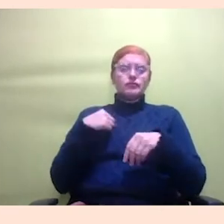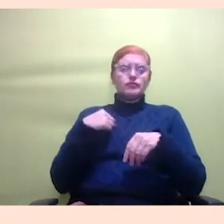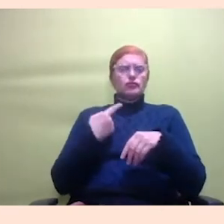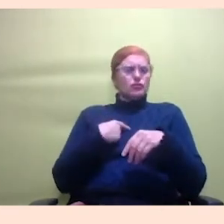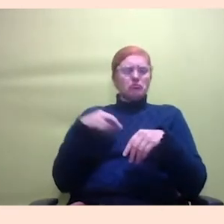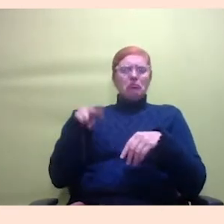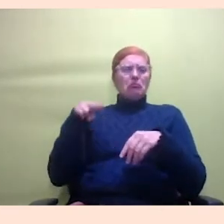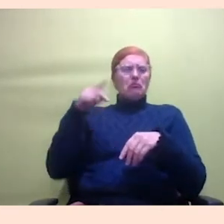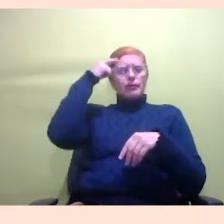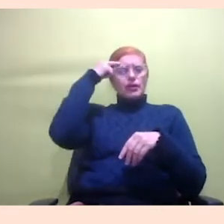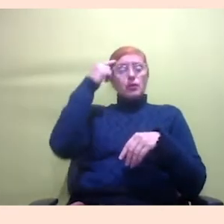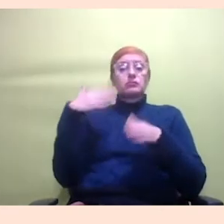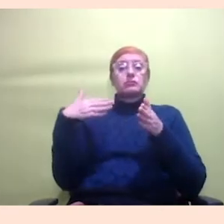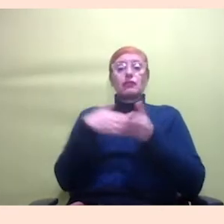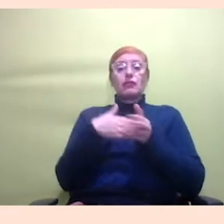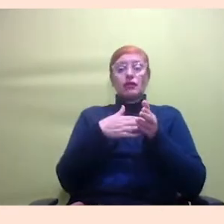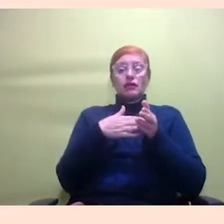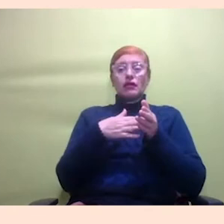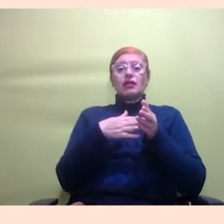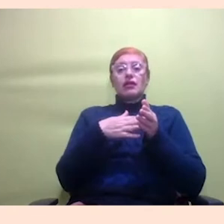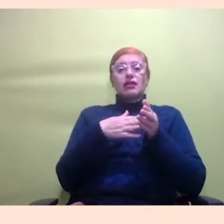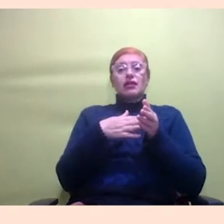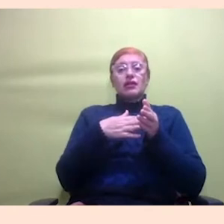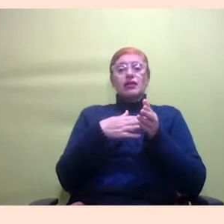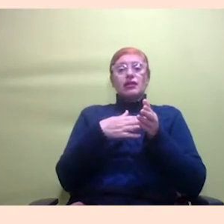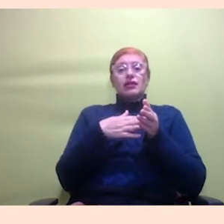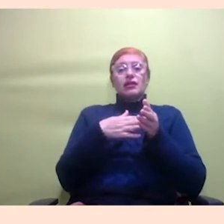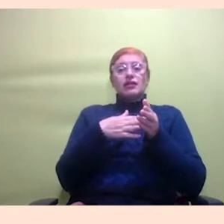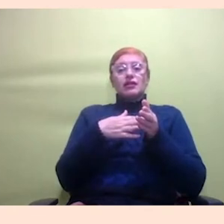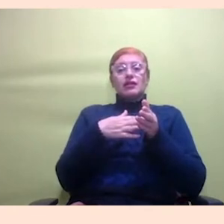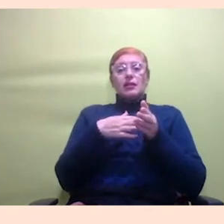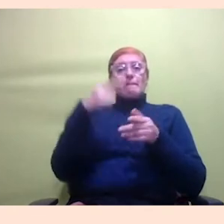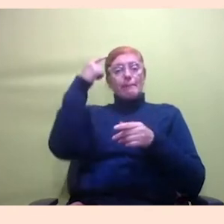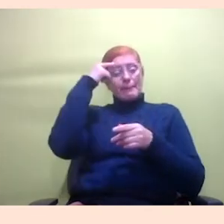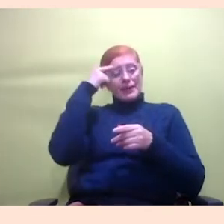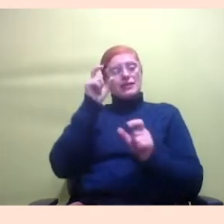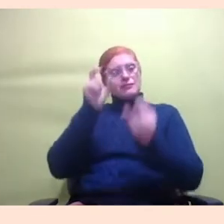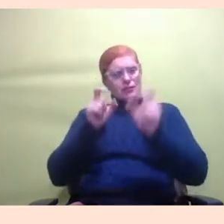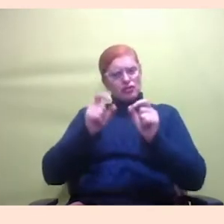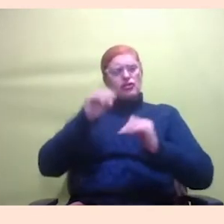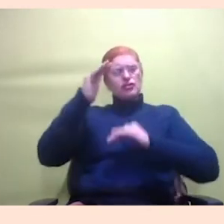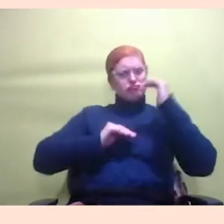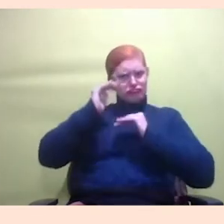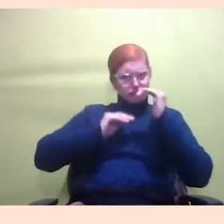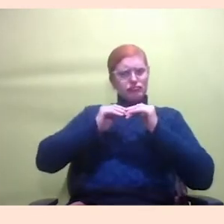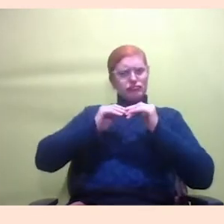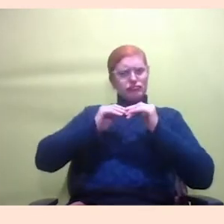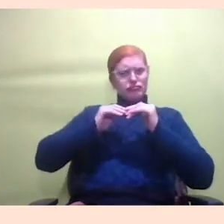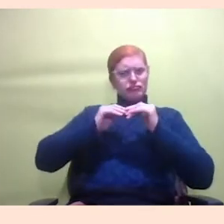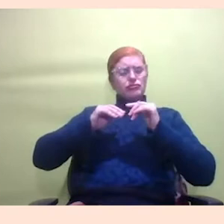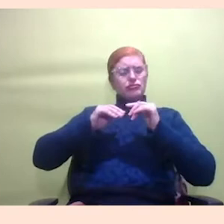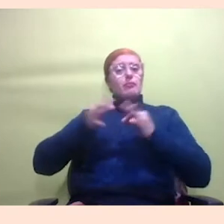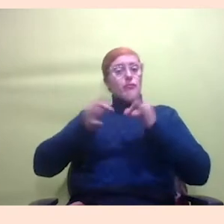realmente atingir as pessoas que estavam construindo o projeto mesmo a gente começou a pensar agora porque virou uma